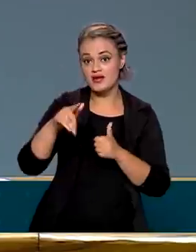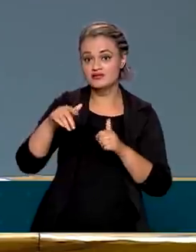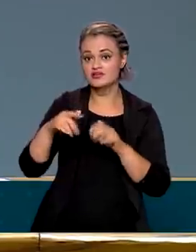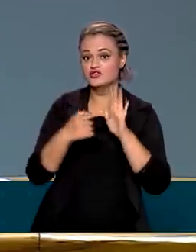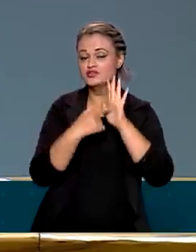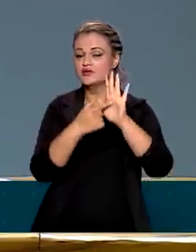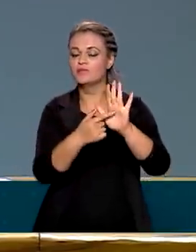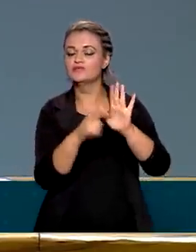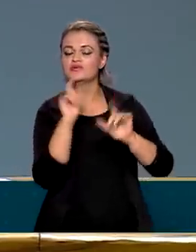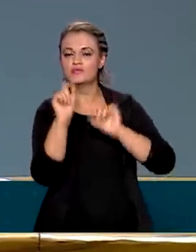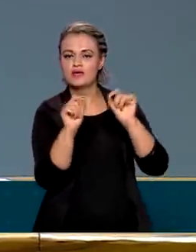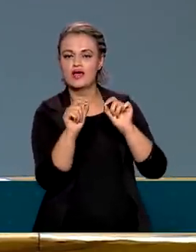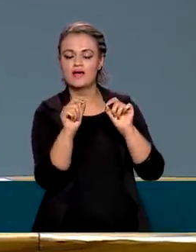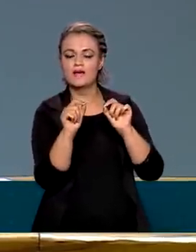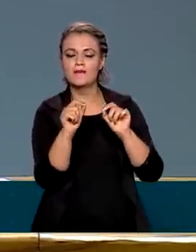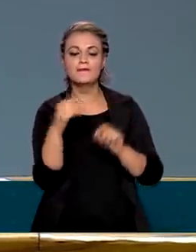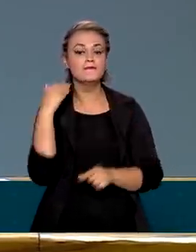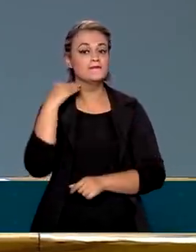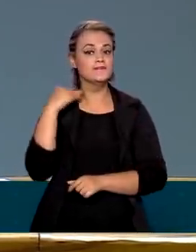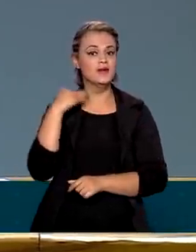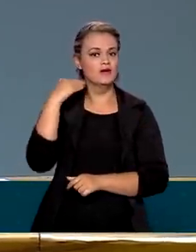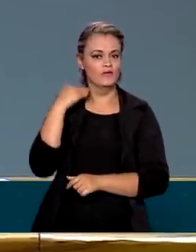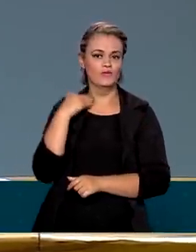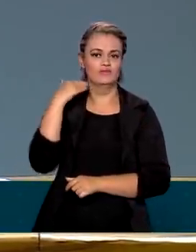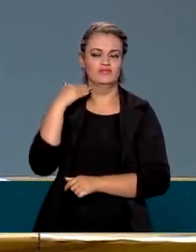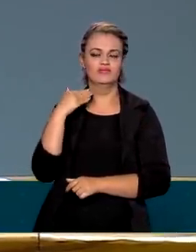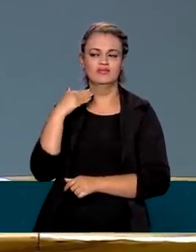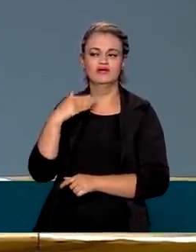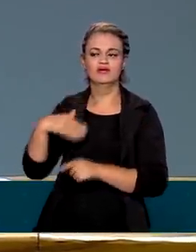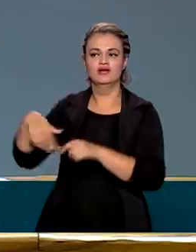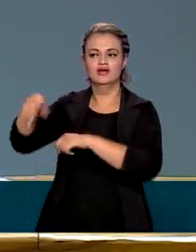os bancos internacionais,